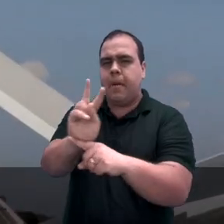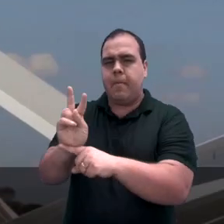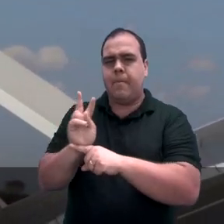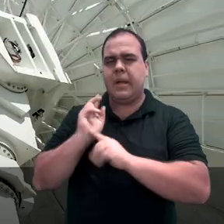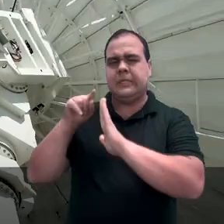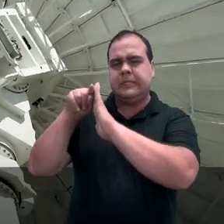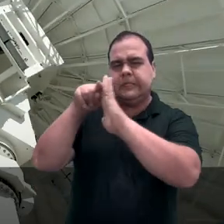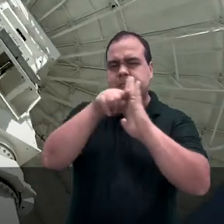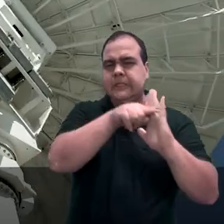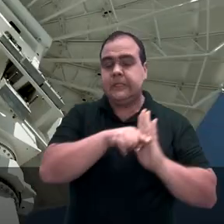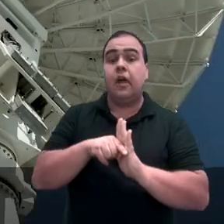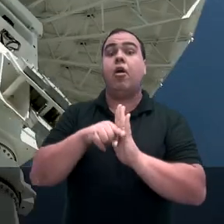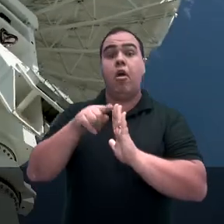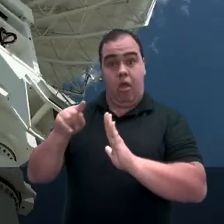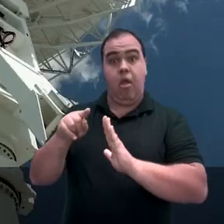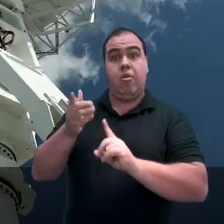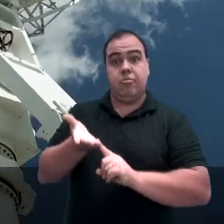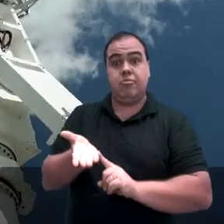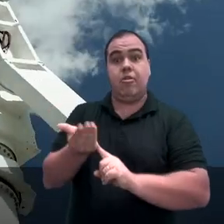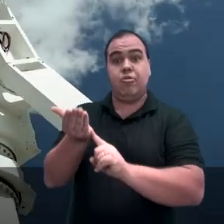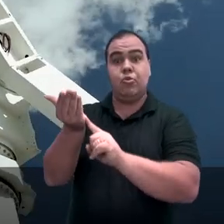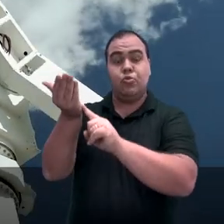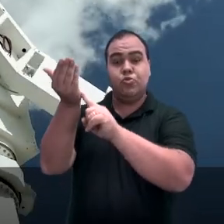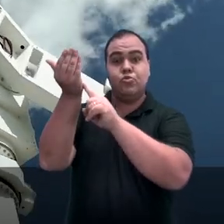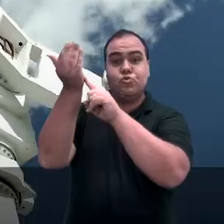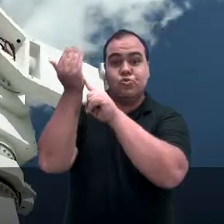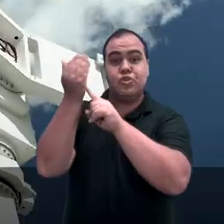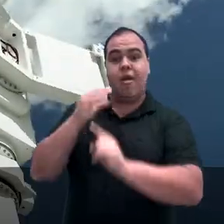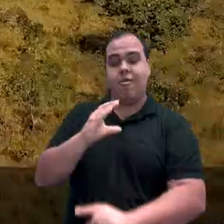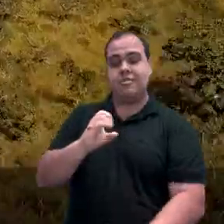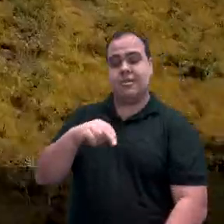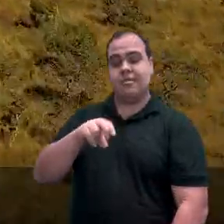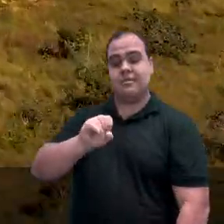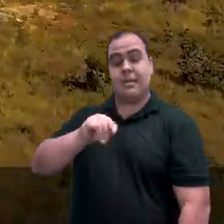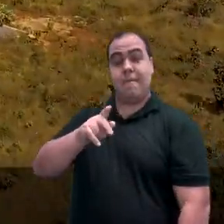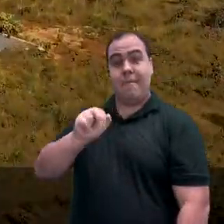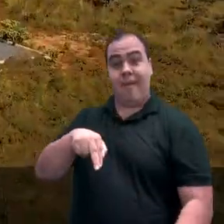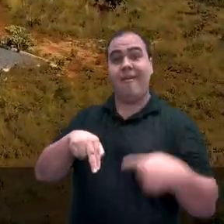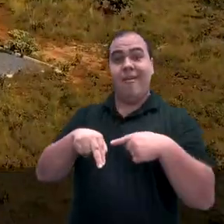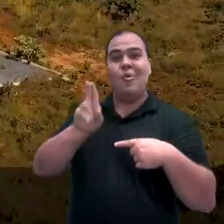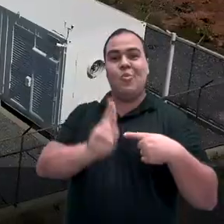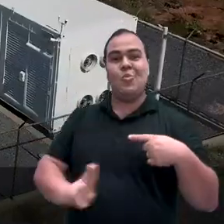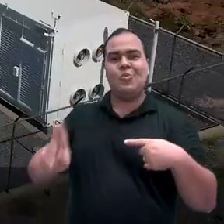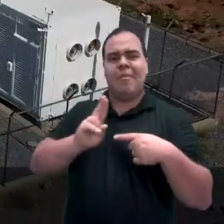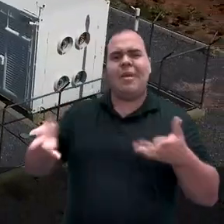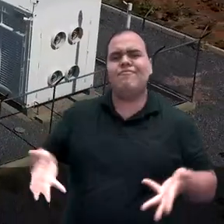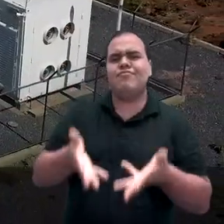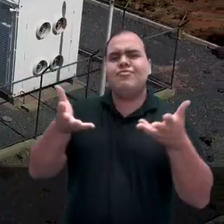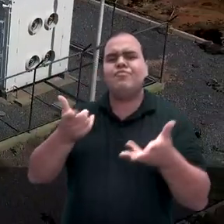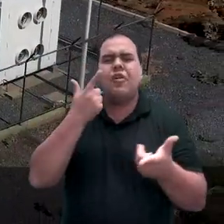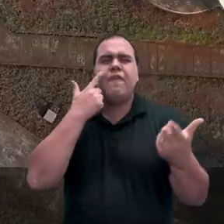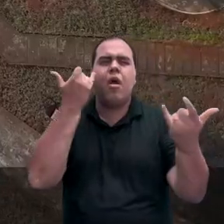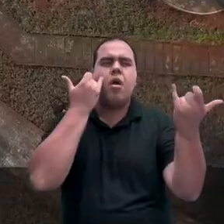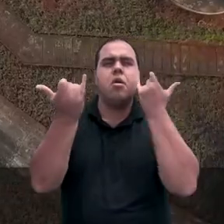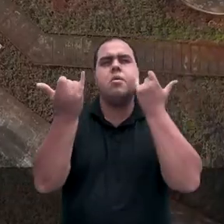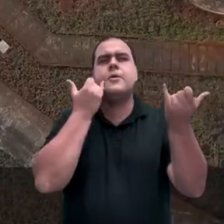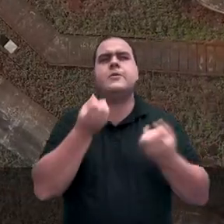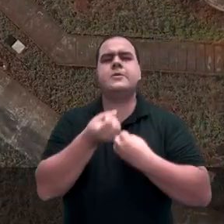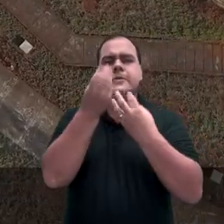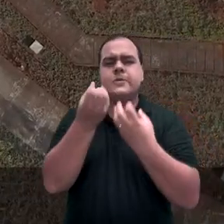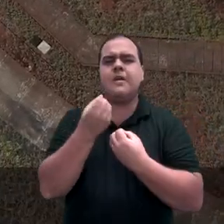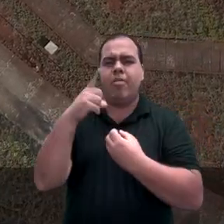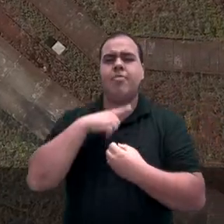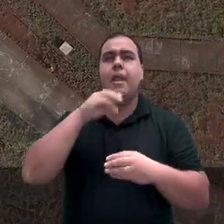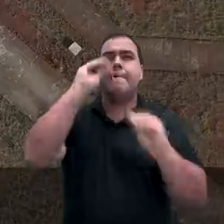sensores são alguns dos modernos recursos tecnológicos que o SENSEPAM utiliza para produzir informações